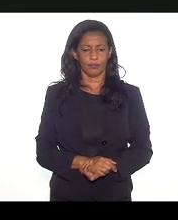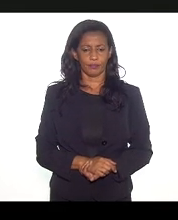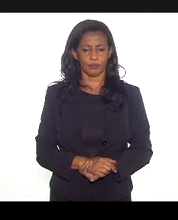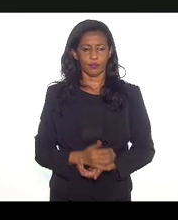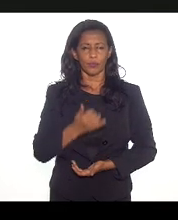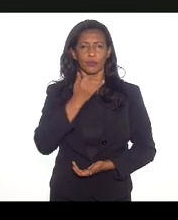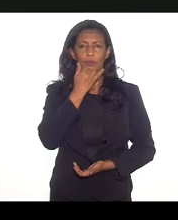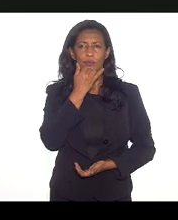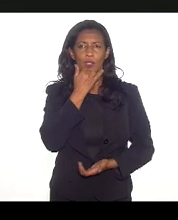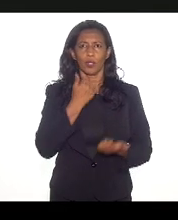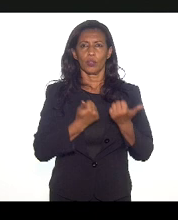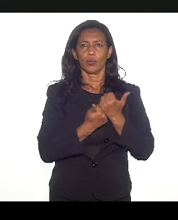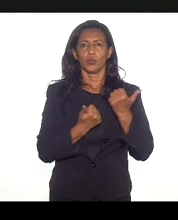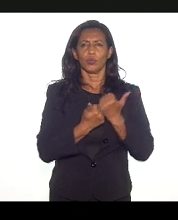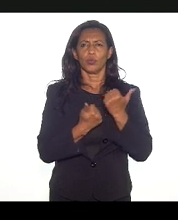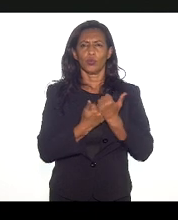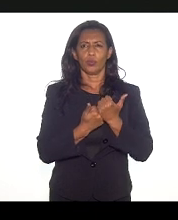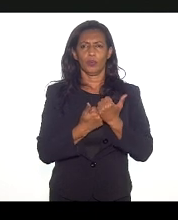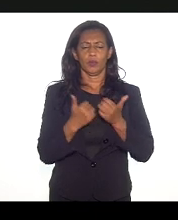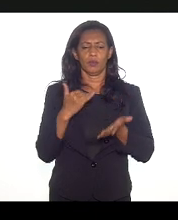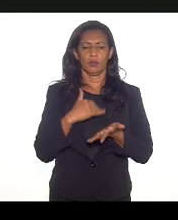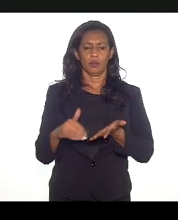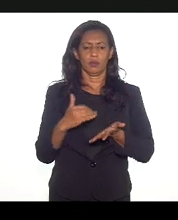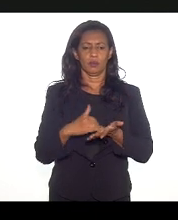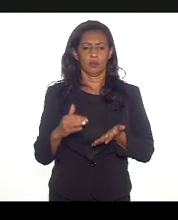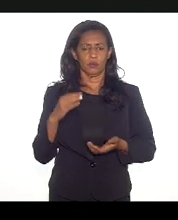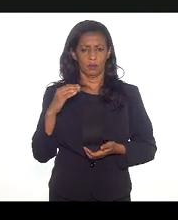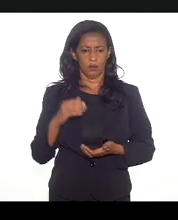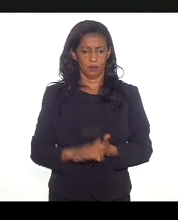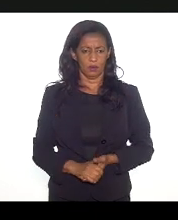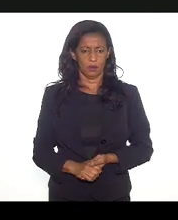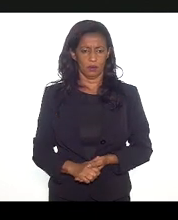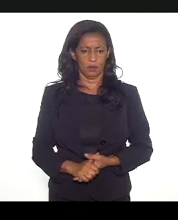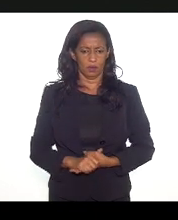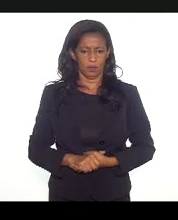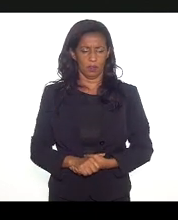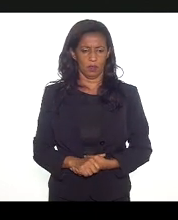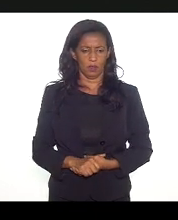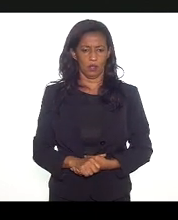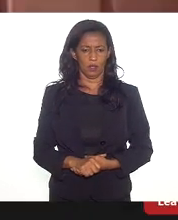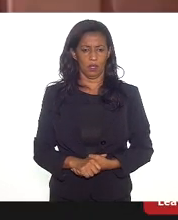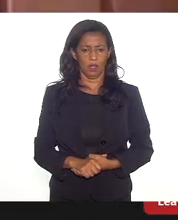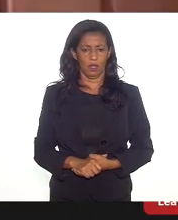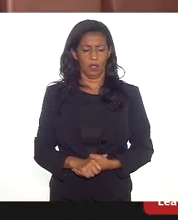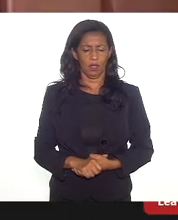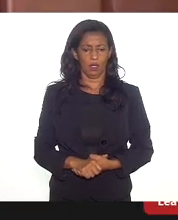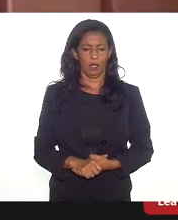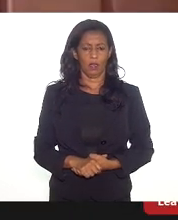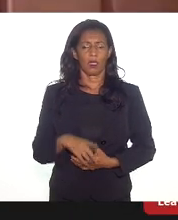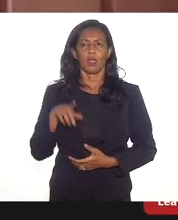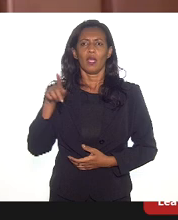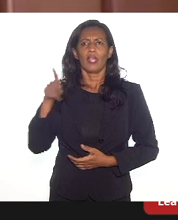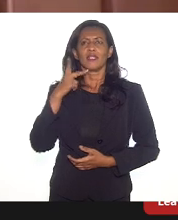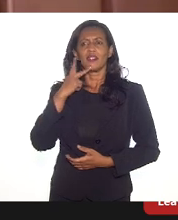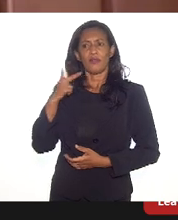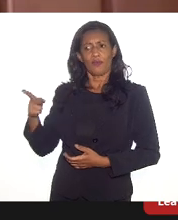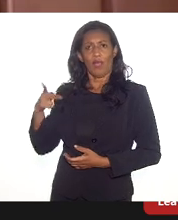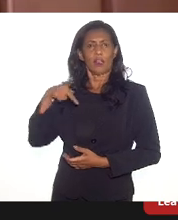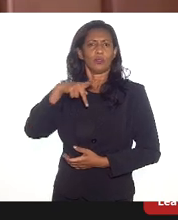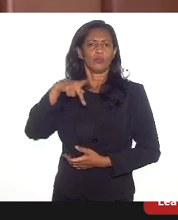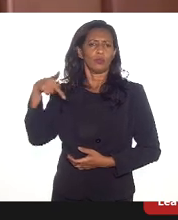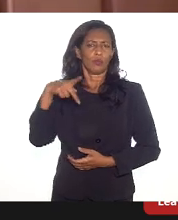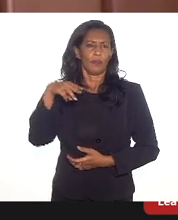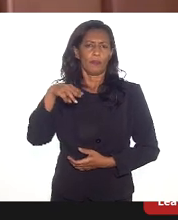subsecretário um instante para responder em bloco, tá? Gostaria de agregar essa provocação e questão trazida pelo professor Mauro Osório